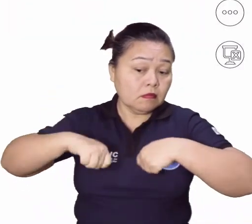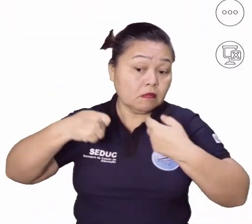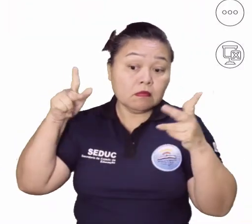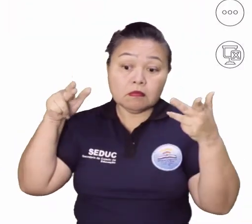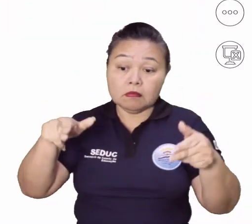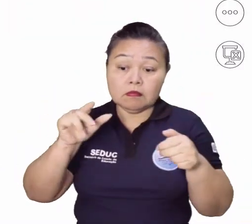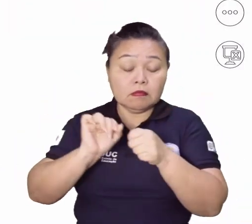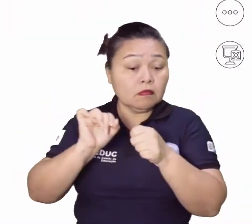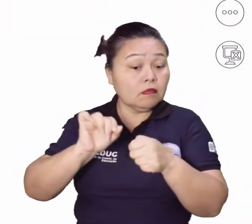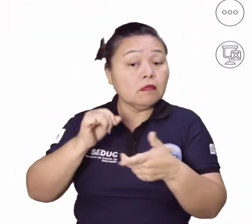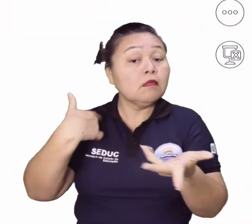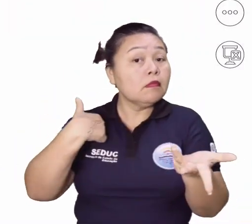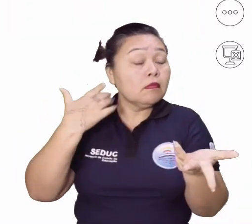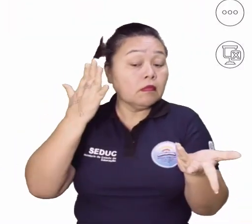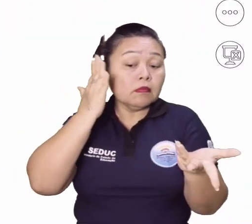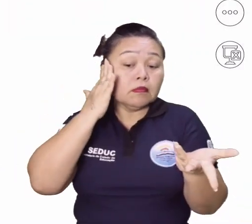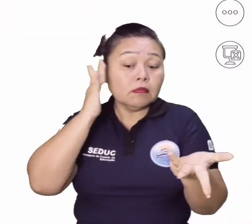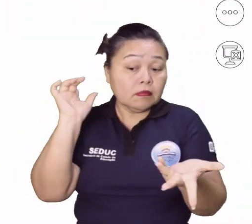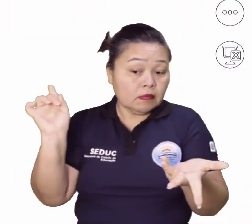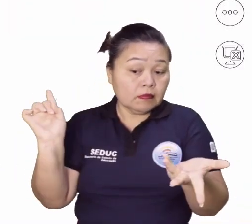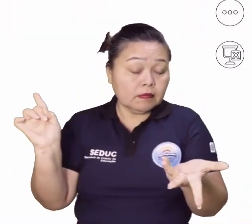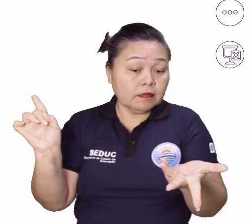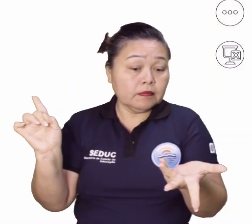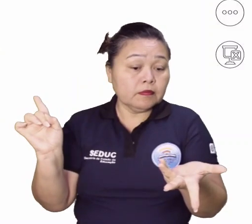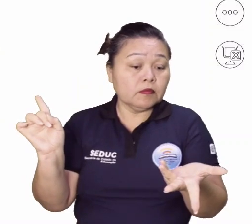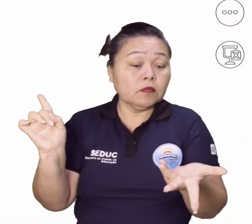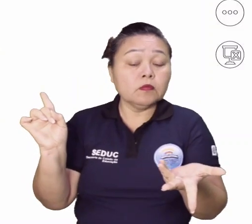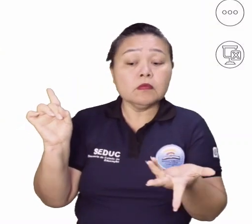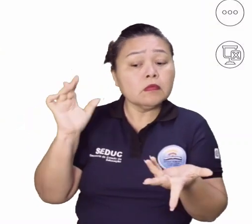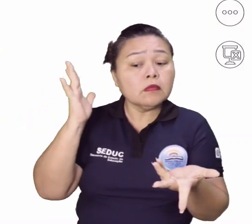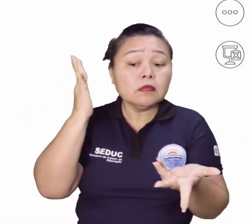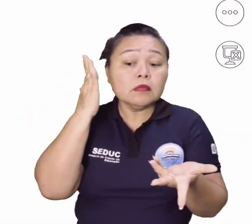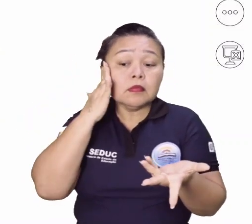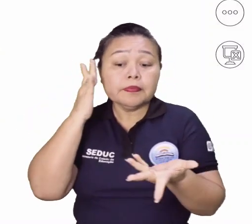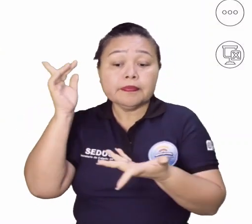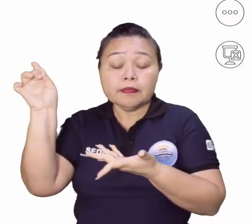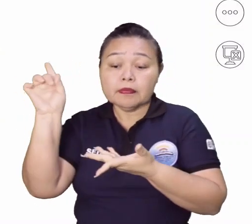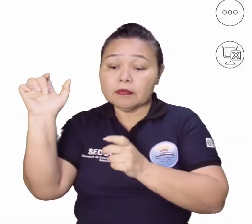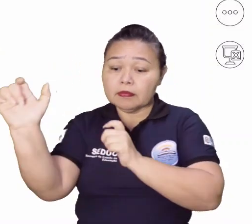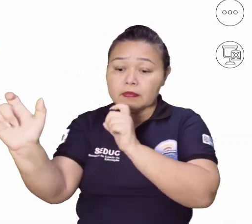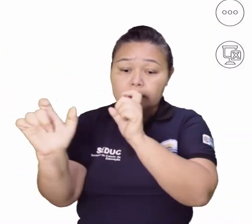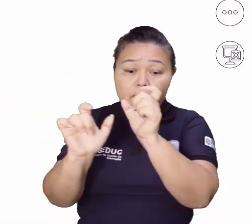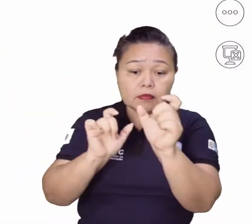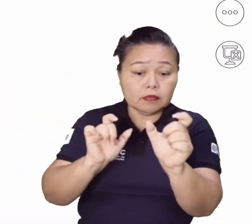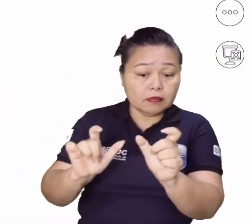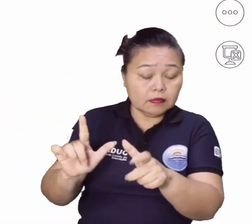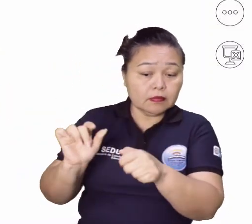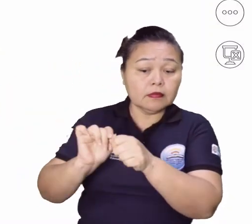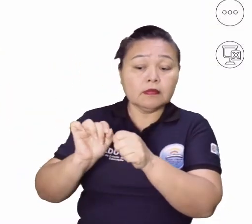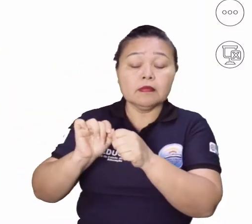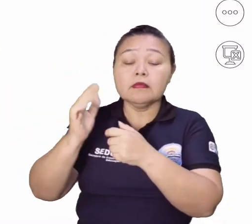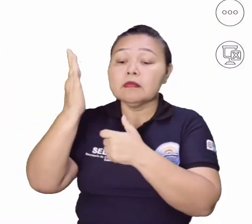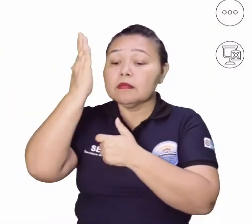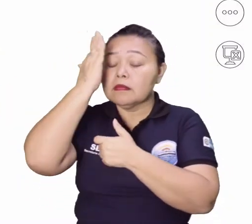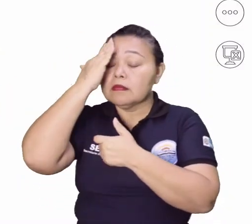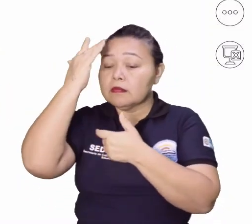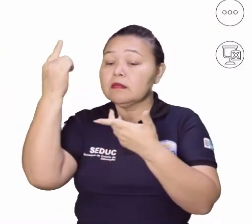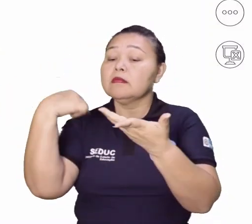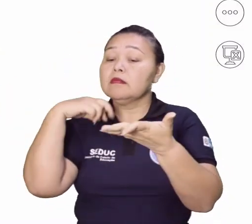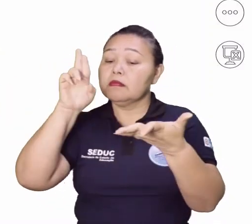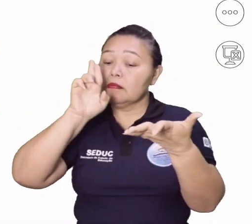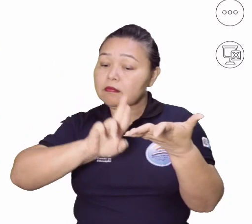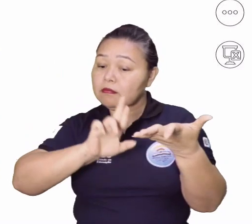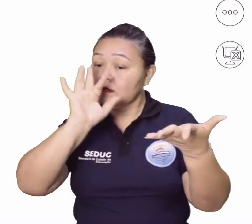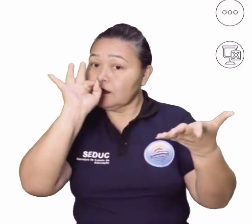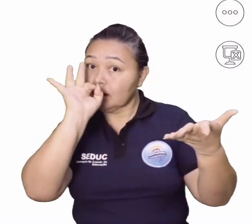fazer igual, só para vocês ficarem cientes, tá? É só para vocês pegarem as palavras-chave para saber se a resposta de